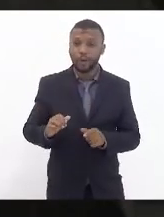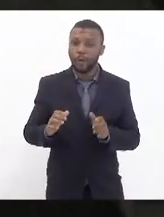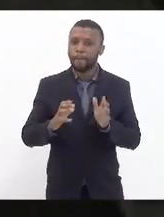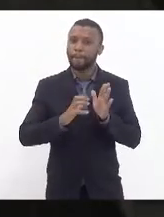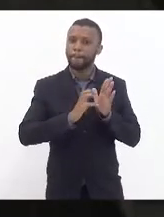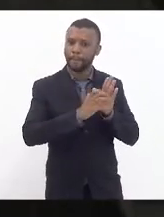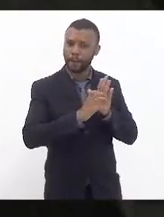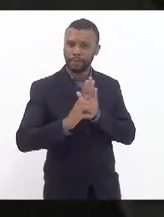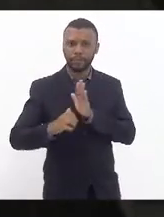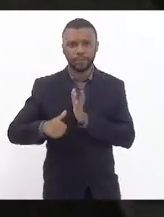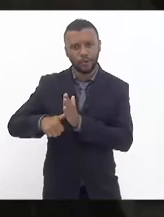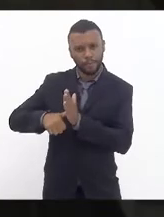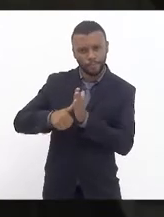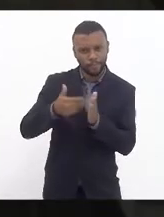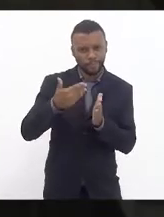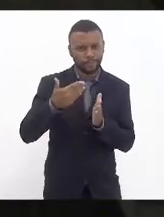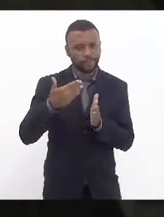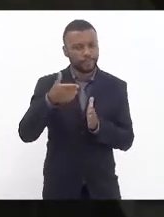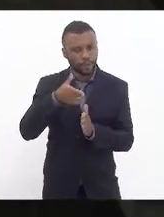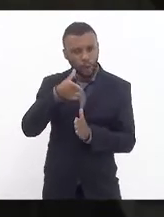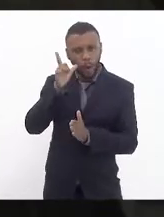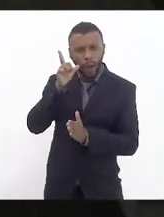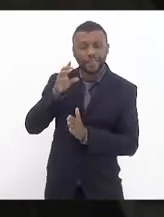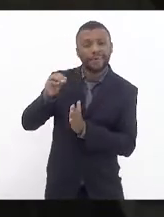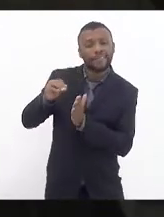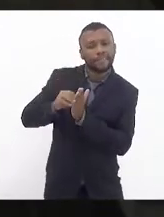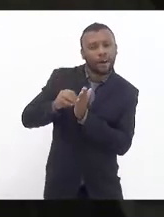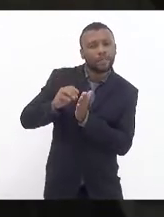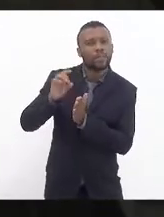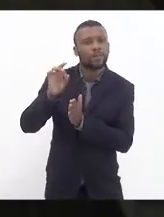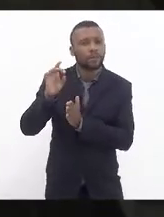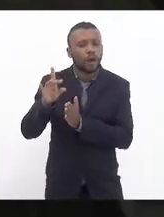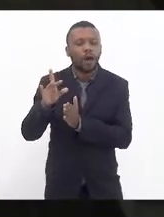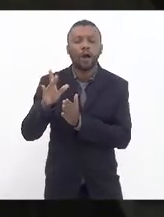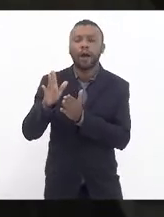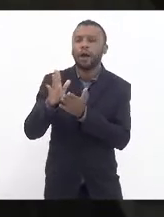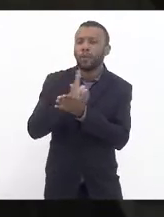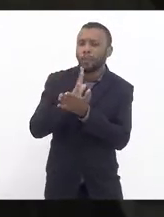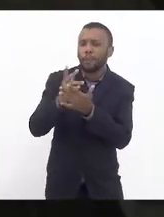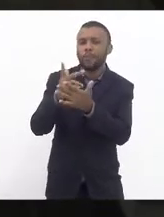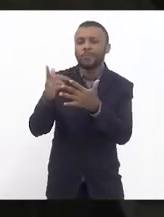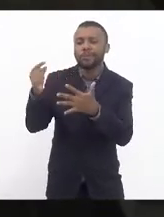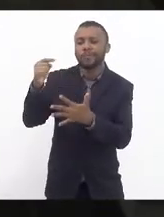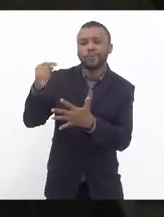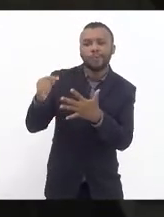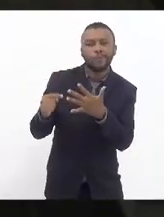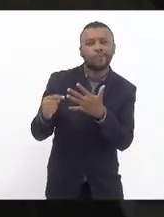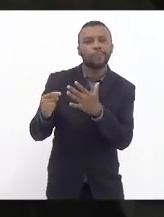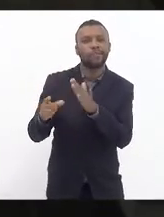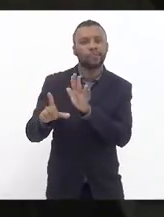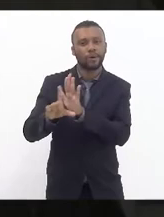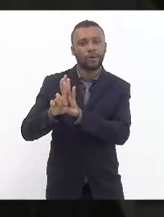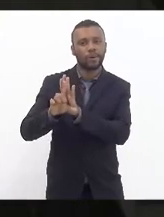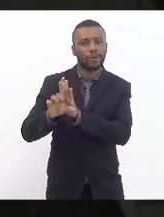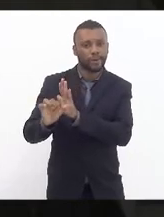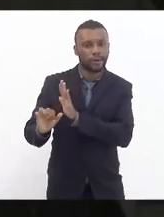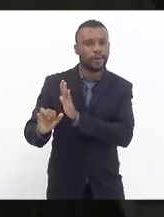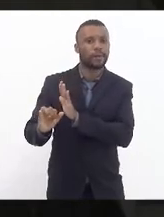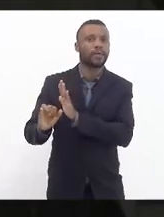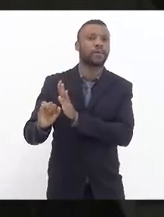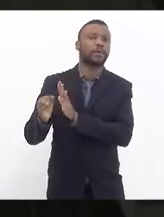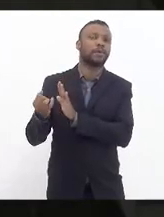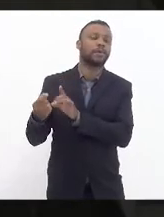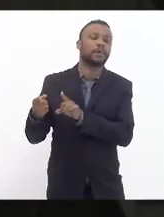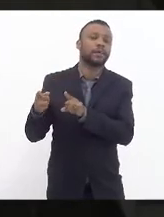no dia de ontem, falta só consubstanciar os aparatos legais, também não tenho nenhuma